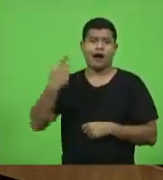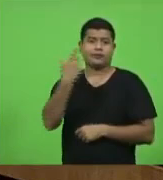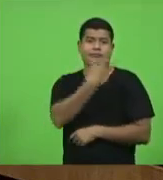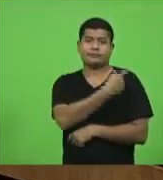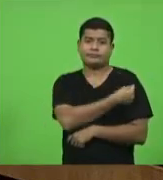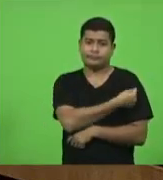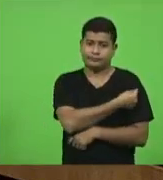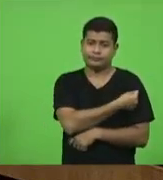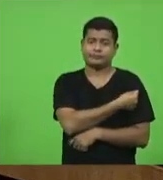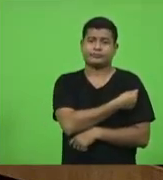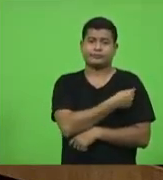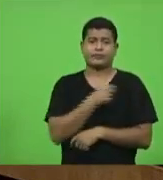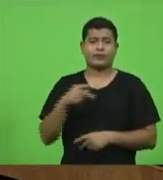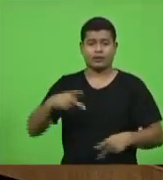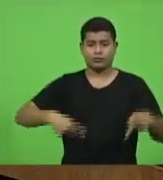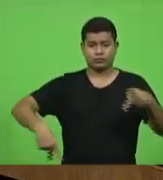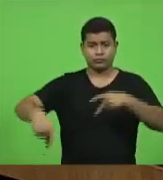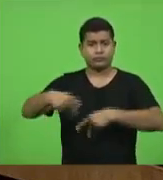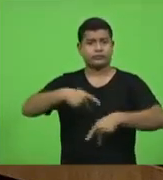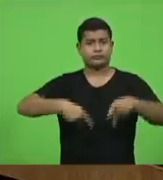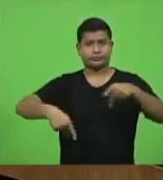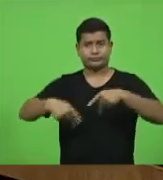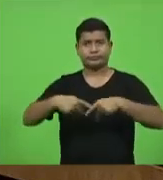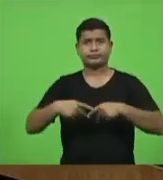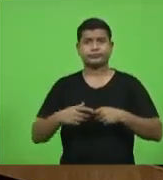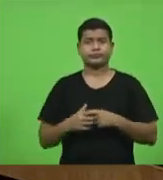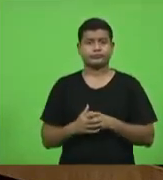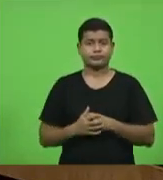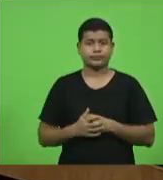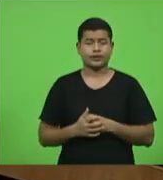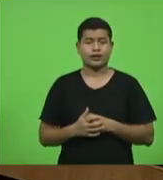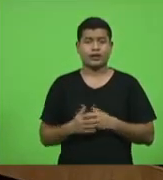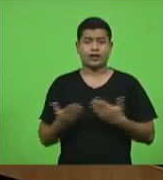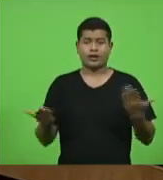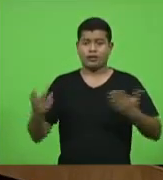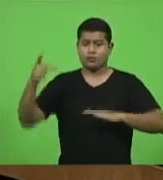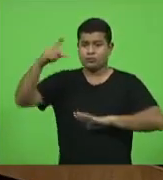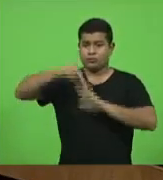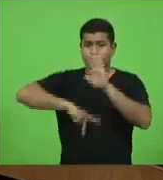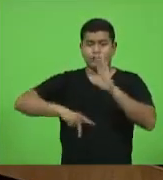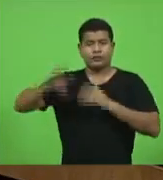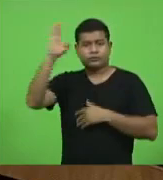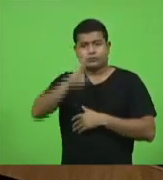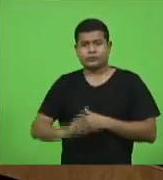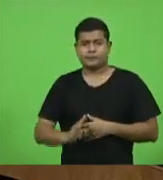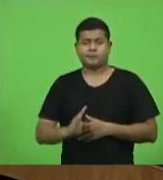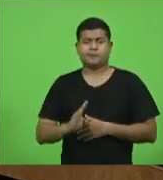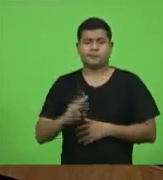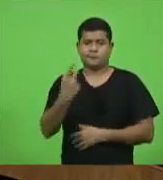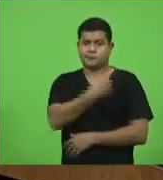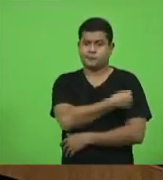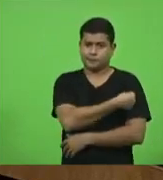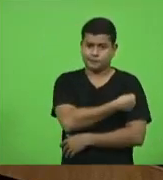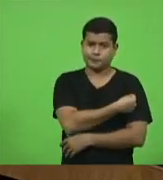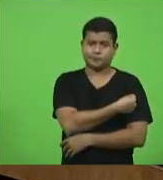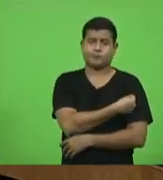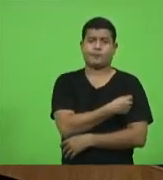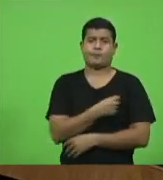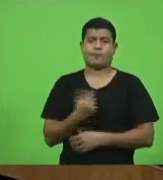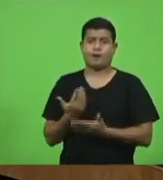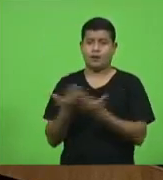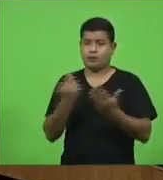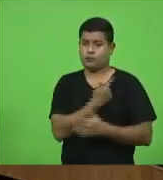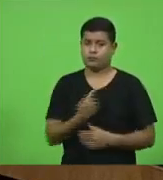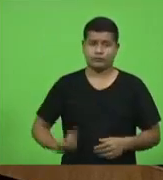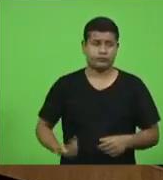da nossa população num plano nacional de imunização governo federal intensificando seus